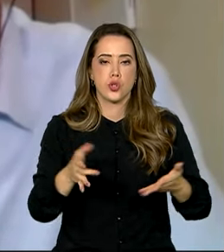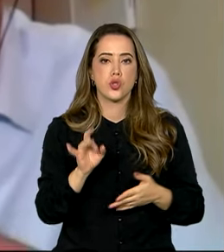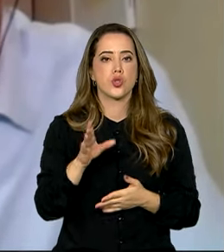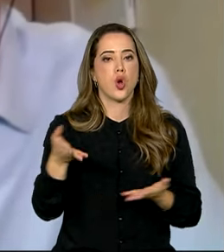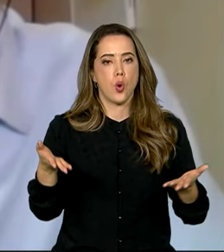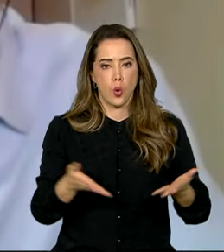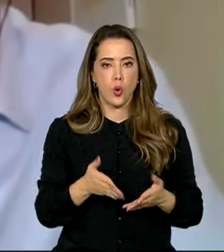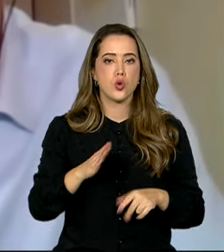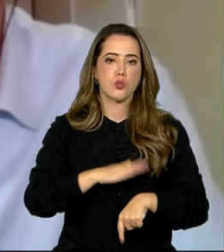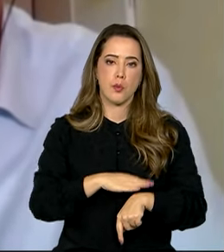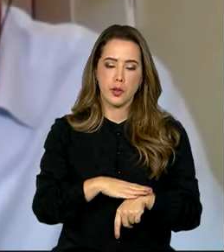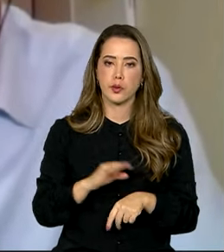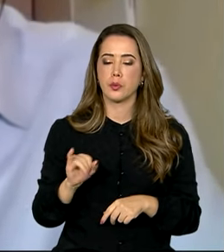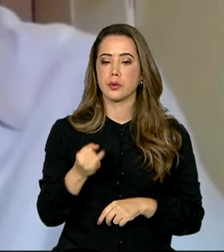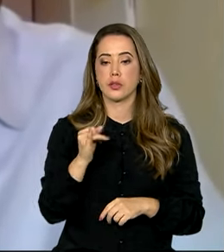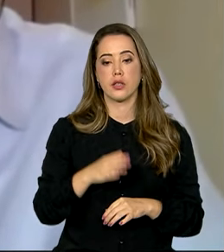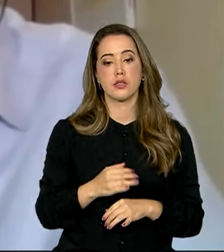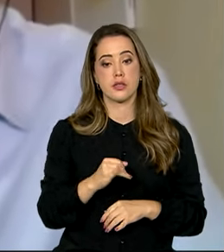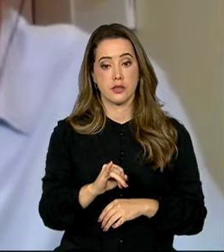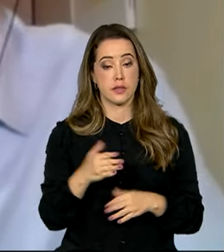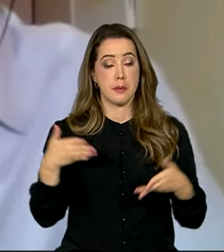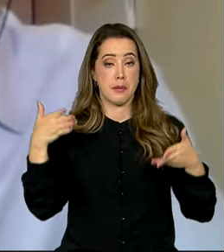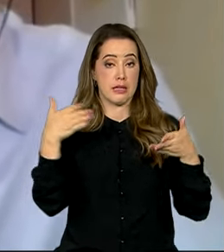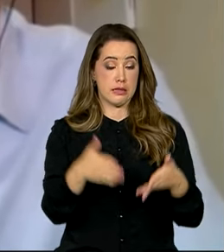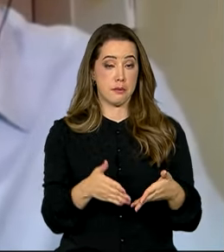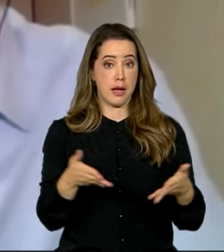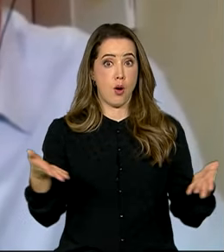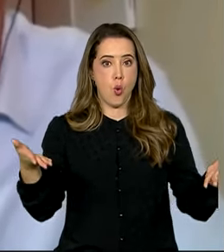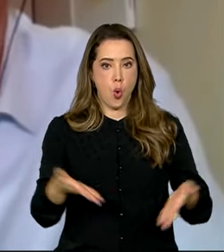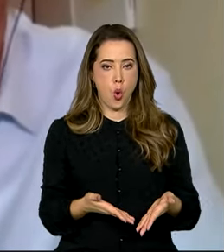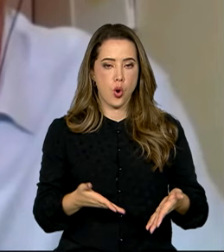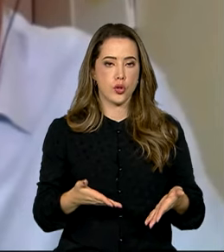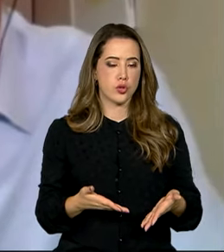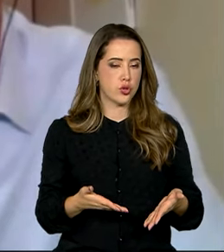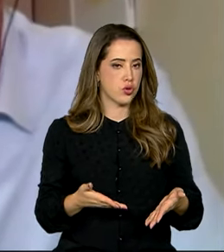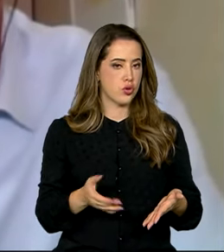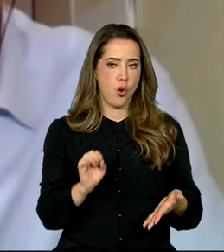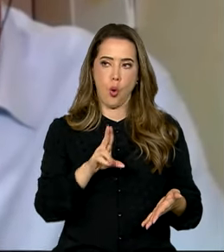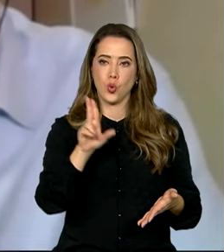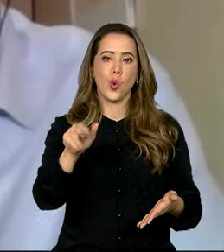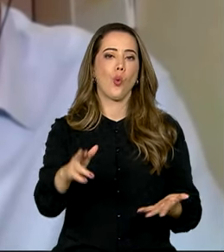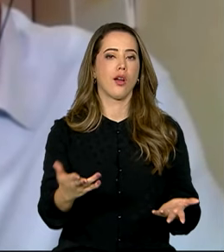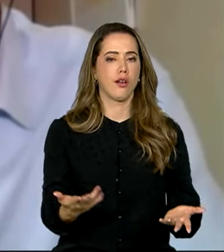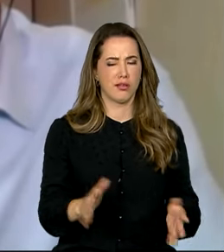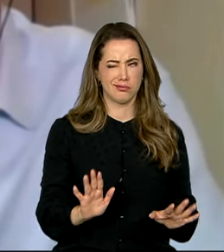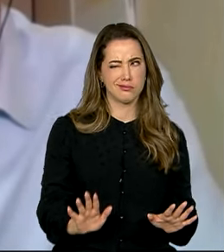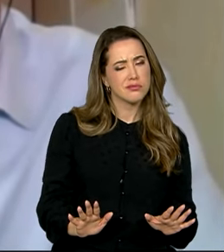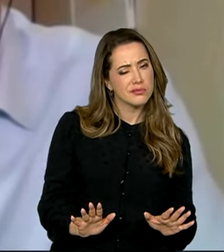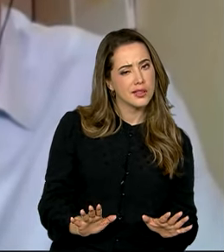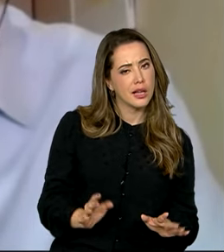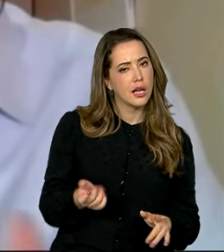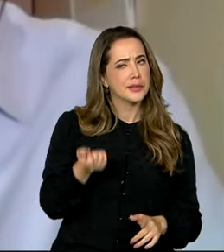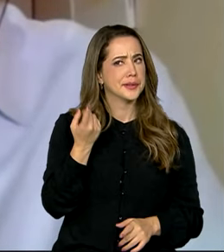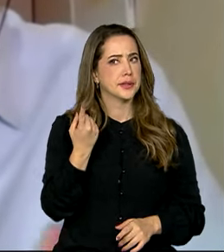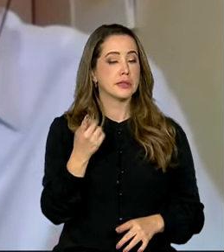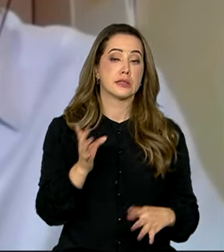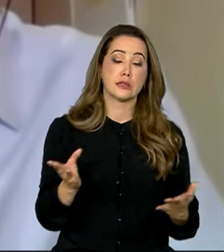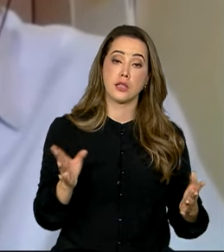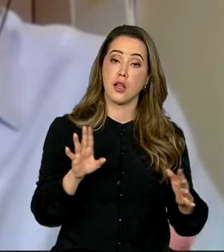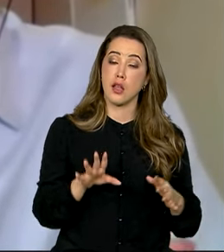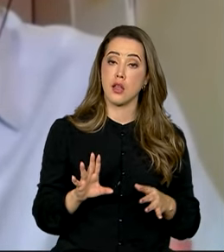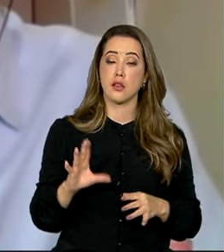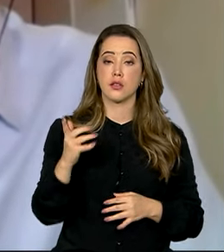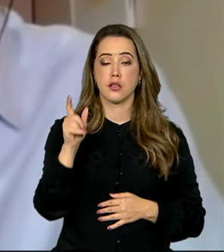tem hoje para aproveitar. Então, assim, se você não aproveitar hoje, não vai aproveitar mais. E o que é que acontece?